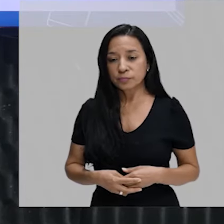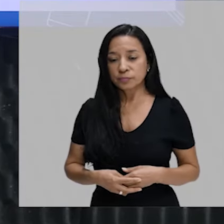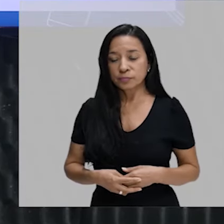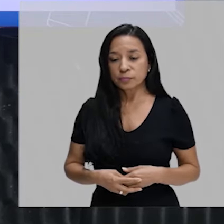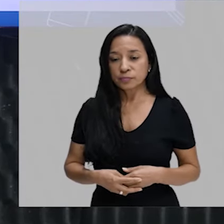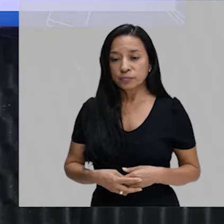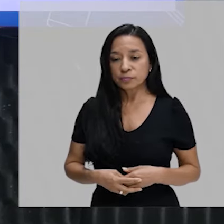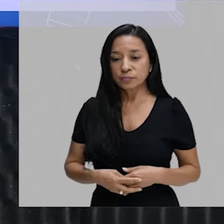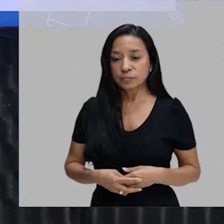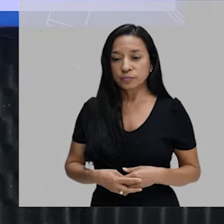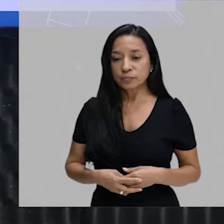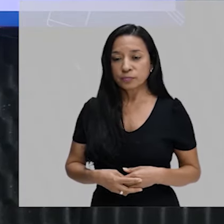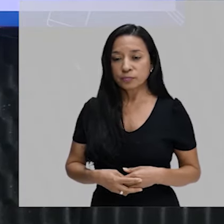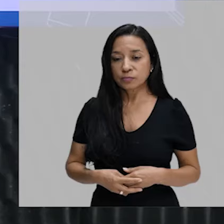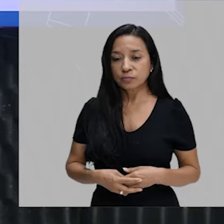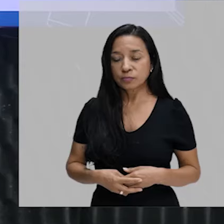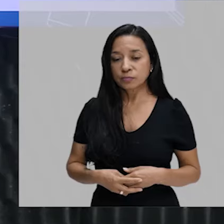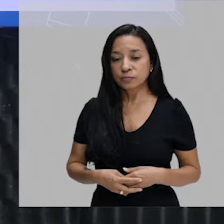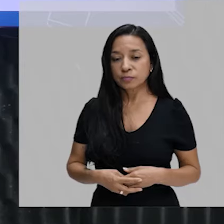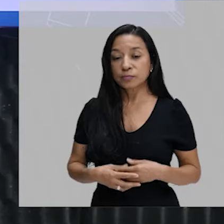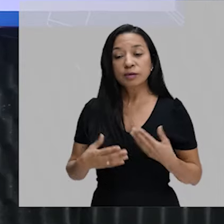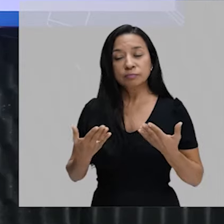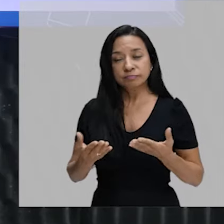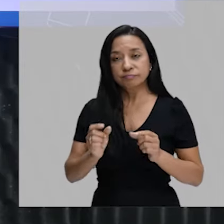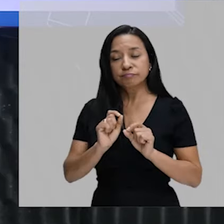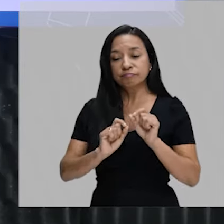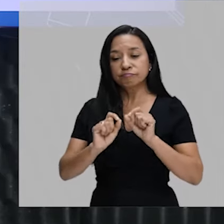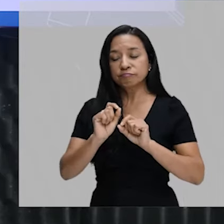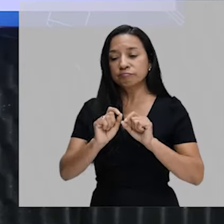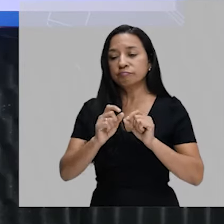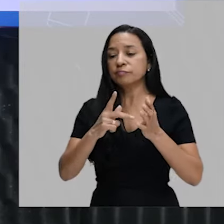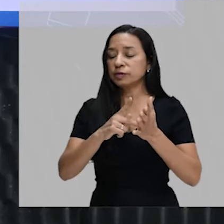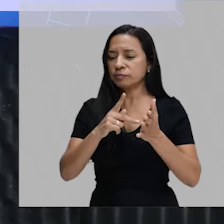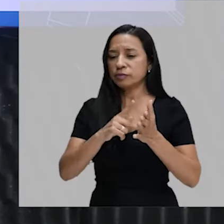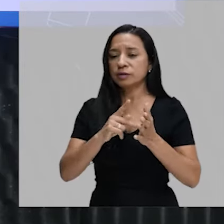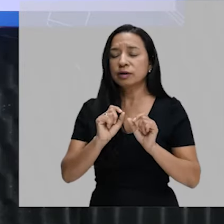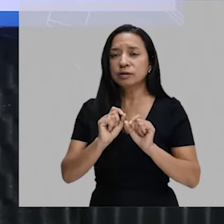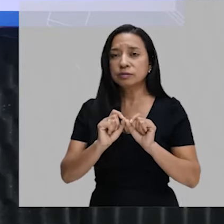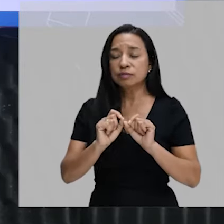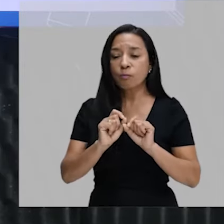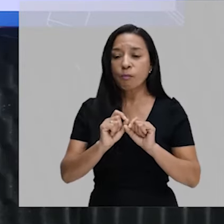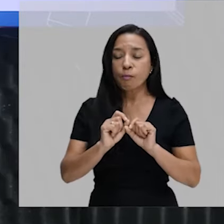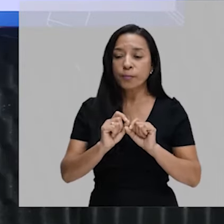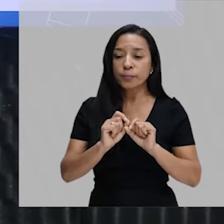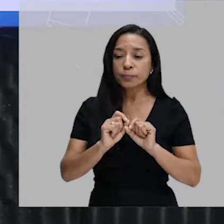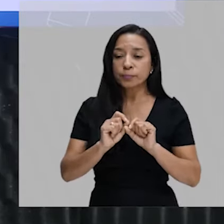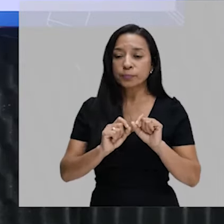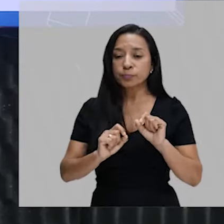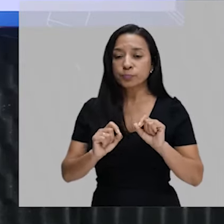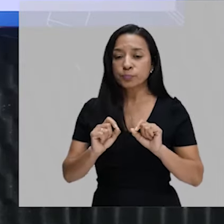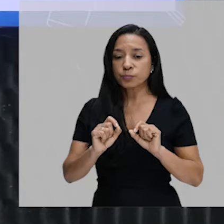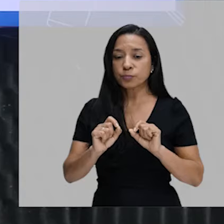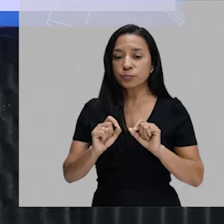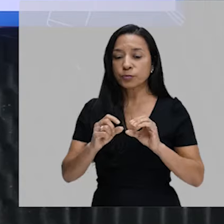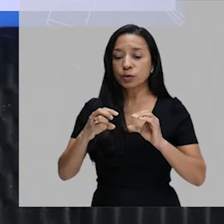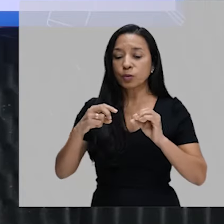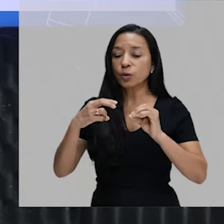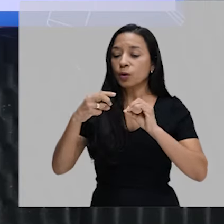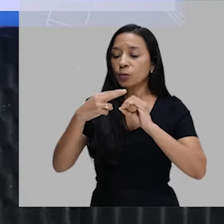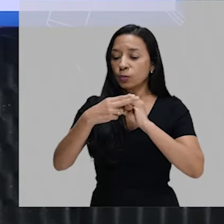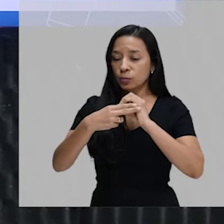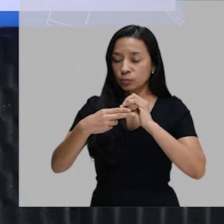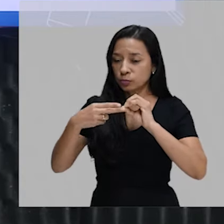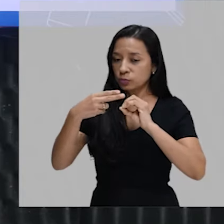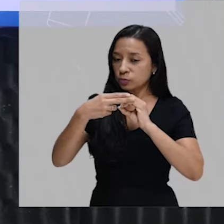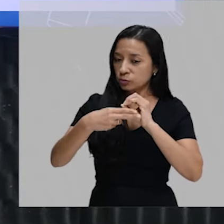eucarióticos. Na verdade, pessoal, o nucleolos tem a função de